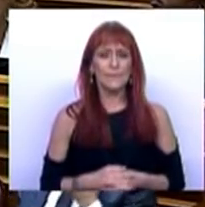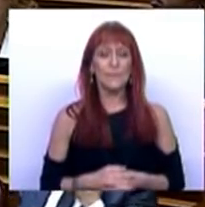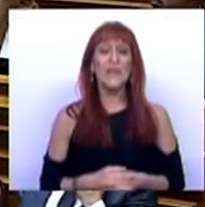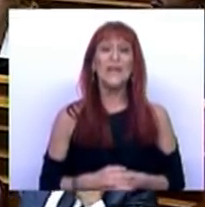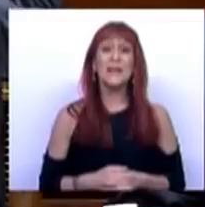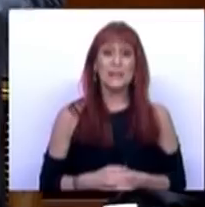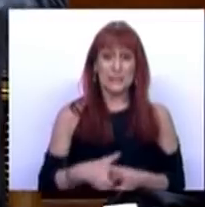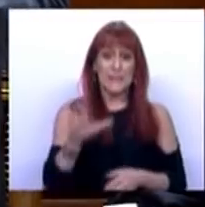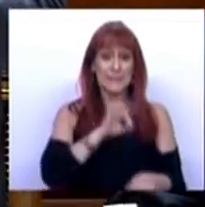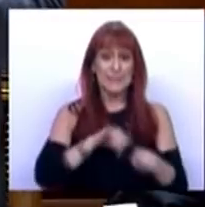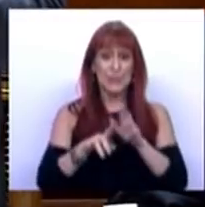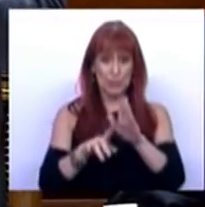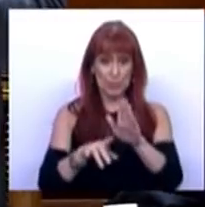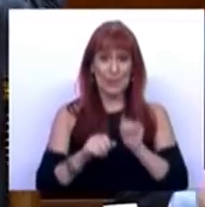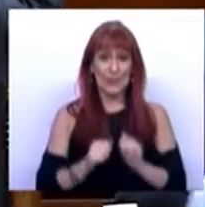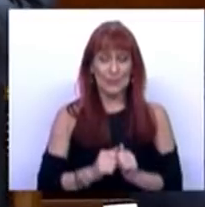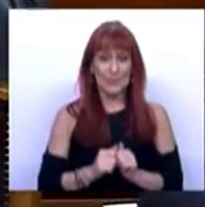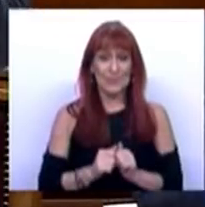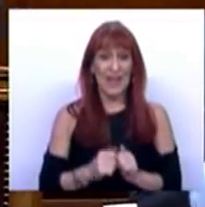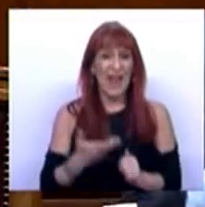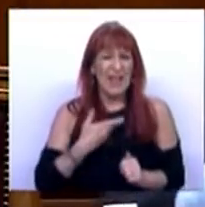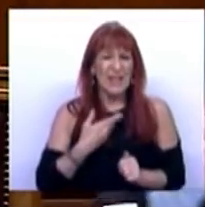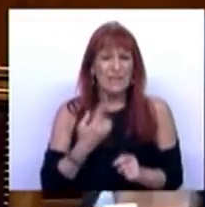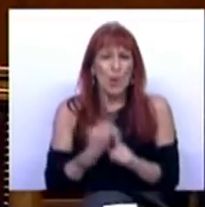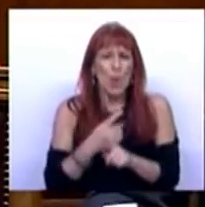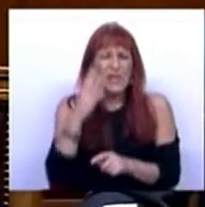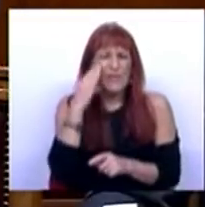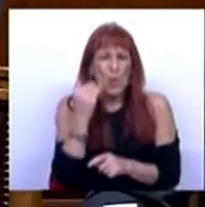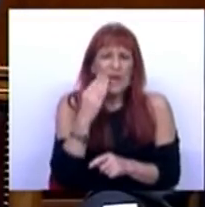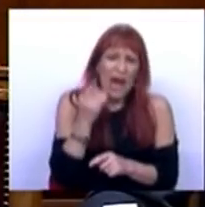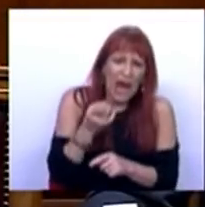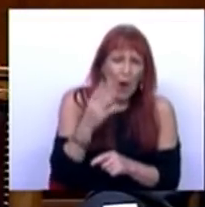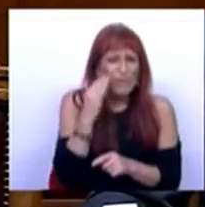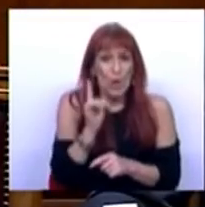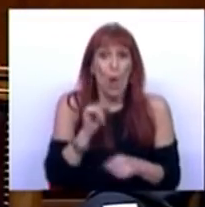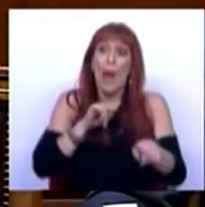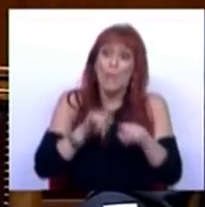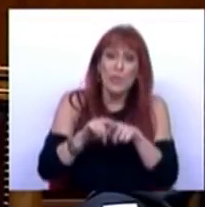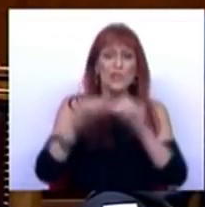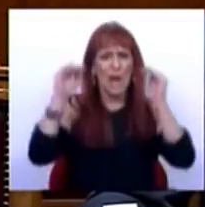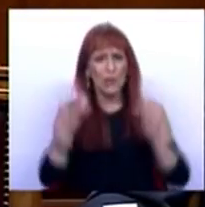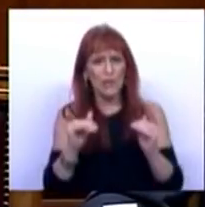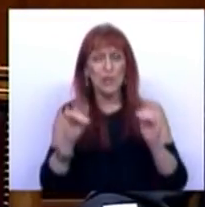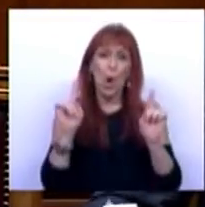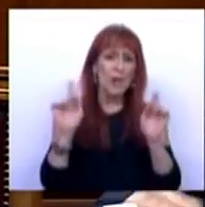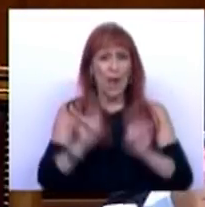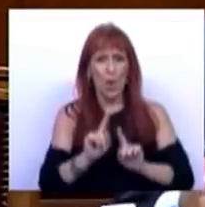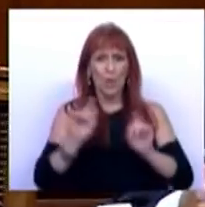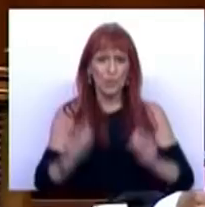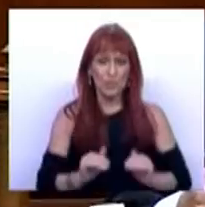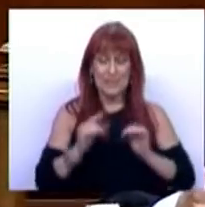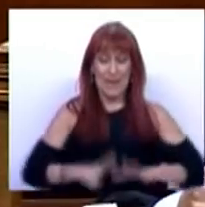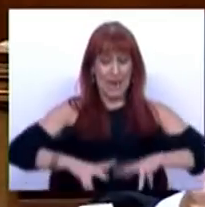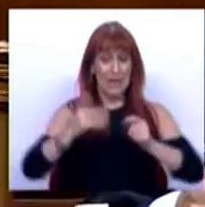Sr. Deputado, a dívida não é uma questão de vergonha ou não vergonha. É uma questão de política para a reduzir ou não reduzir. A